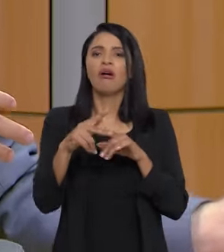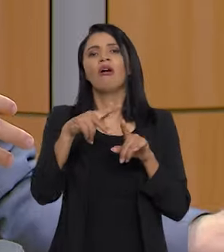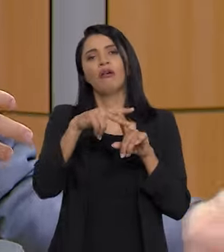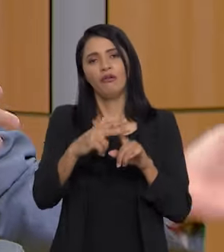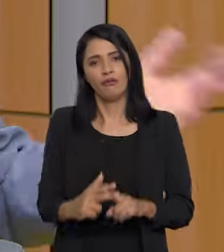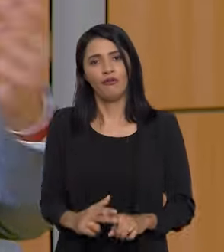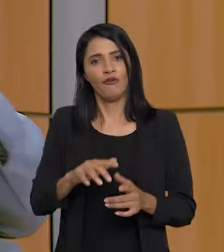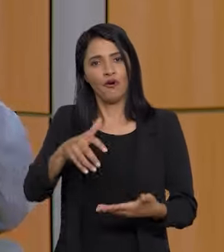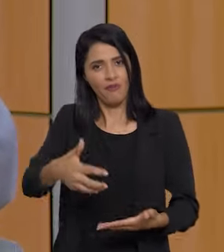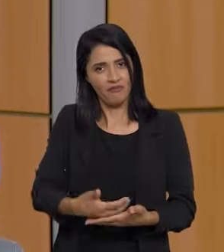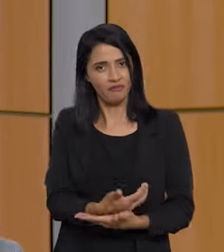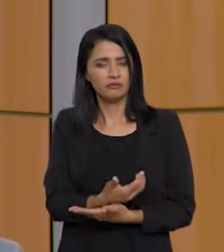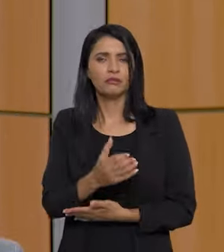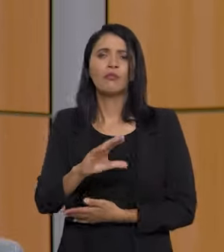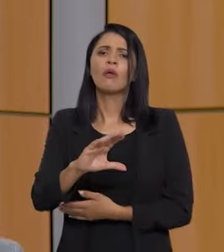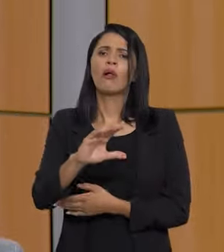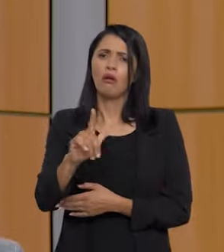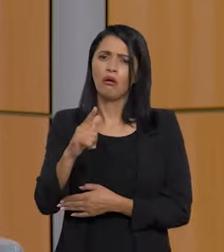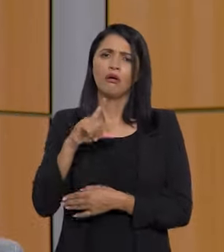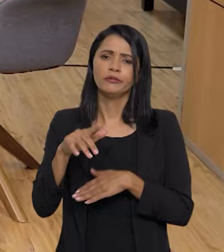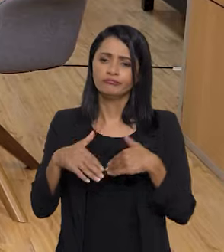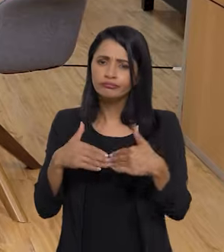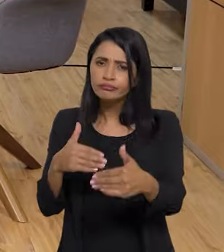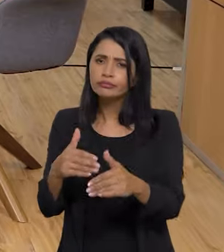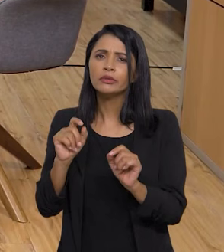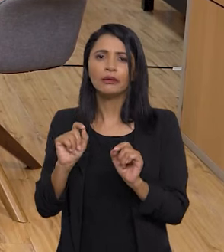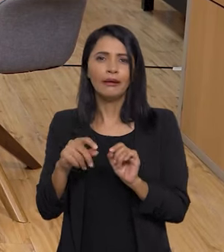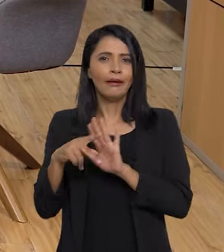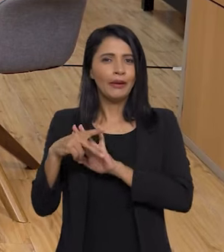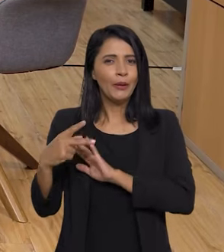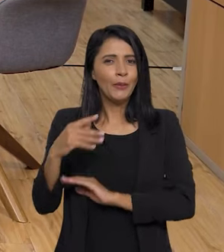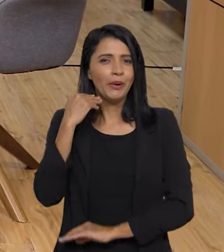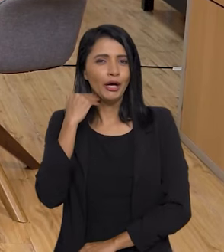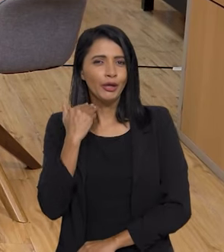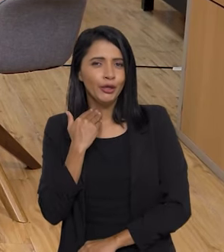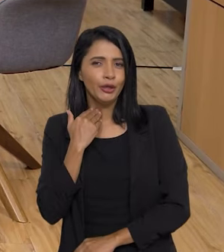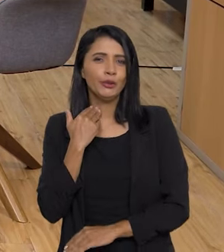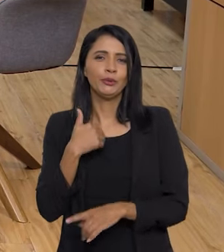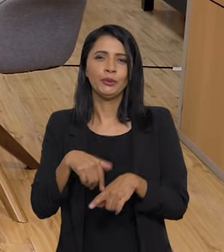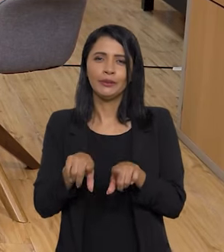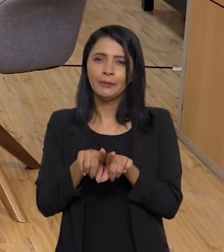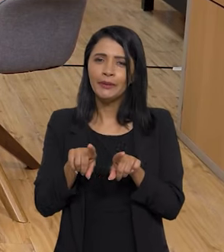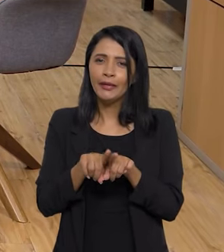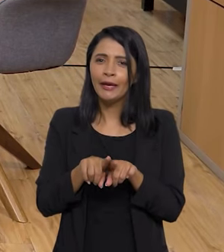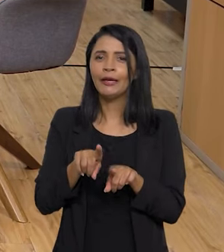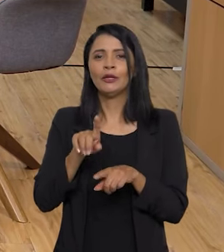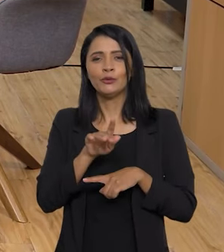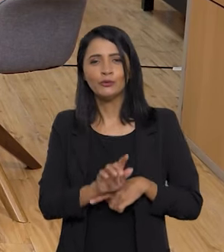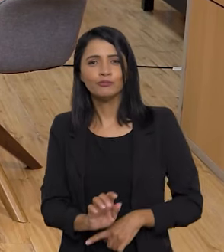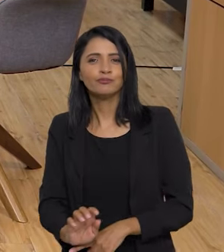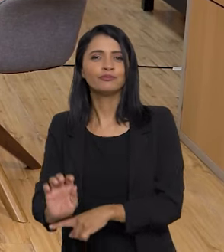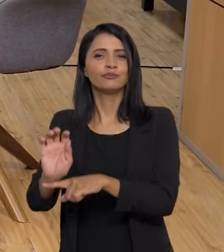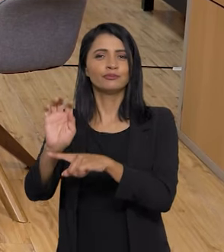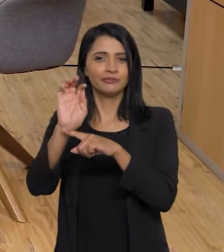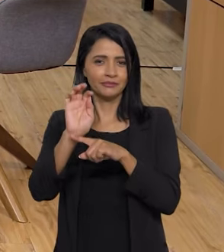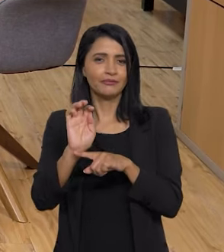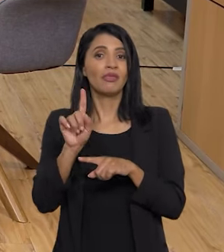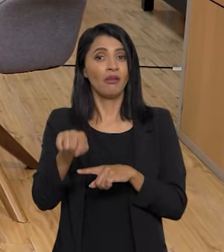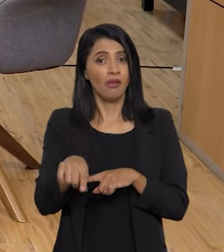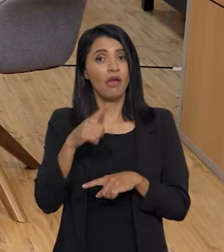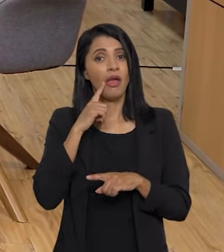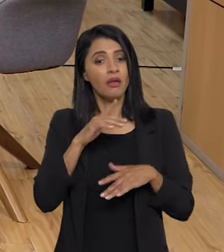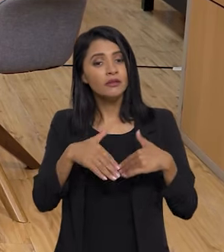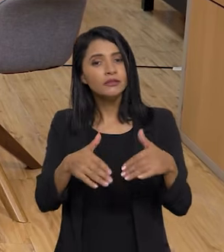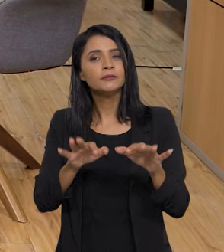à reforma agrária. Claro que esse processo, tanto dos bancos quanto dos estados, esse